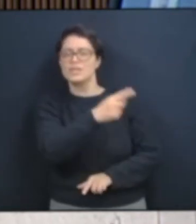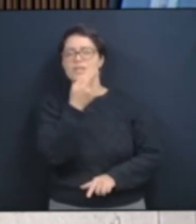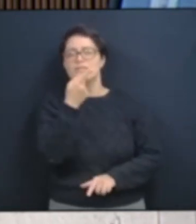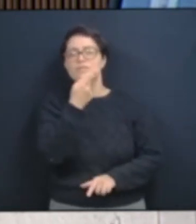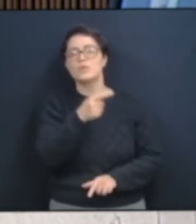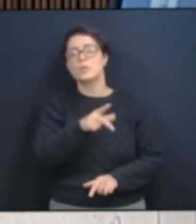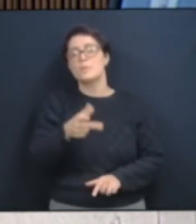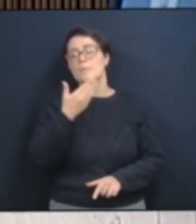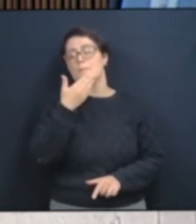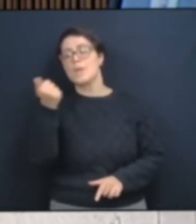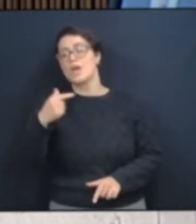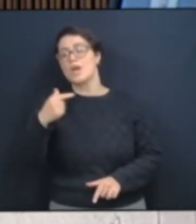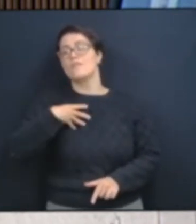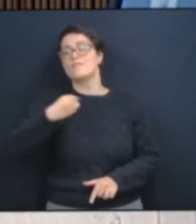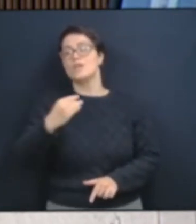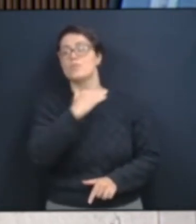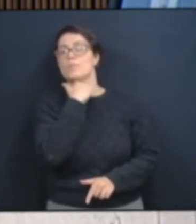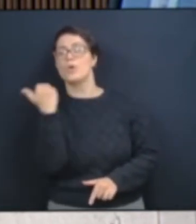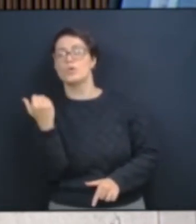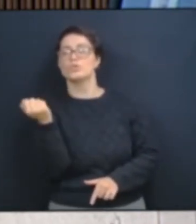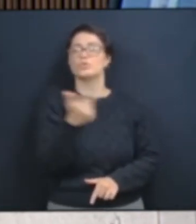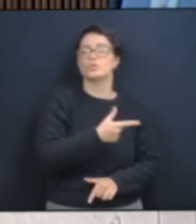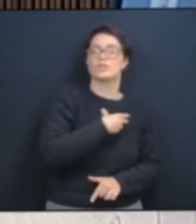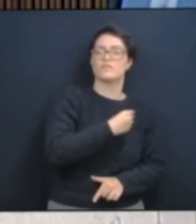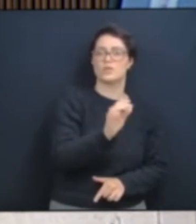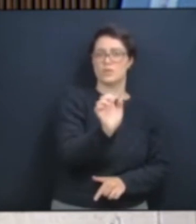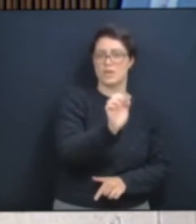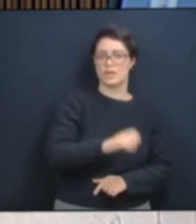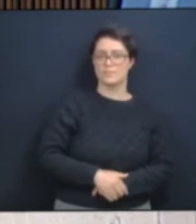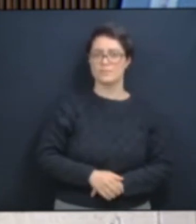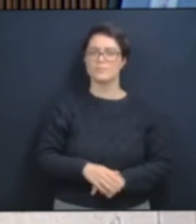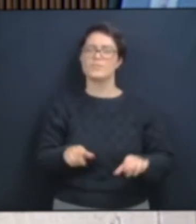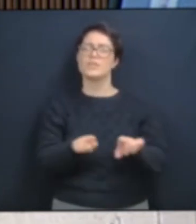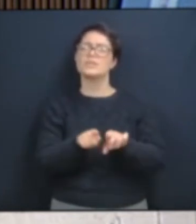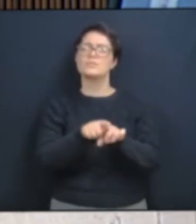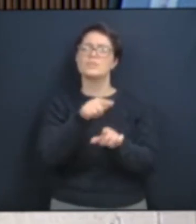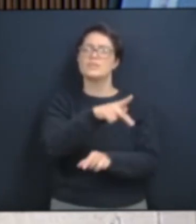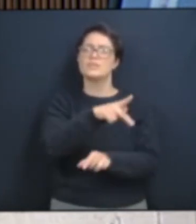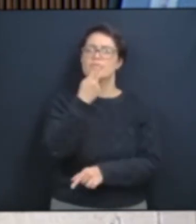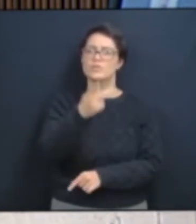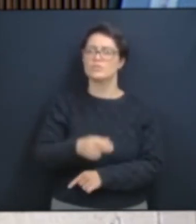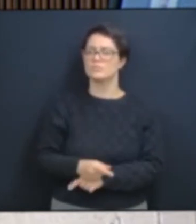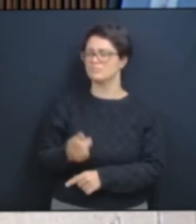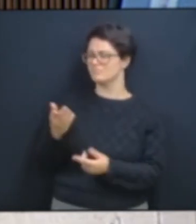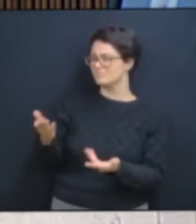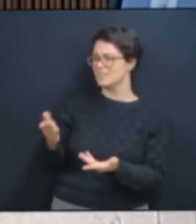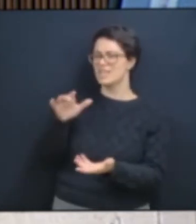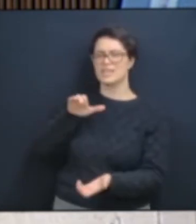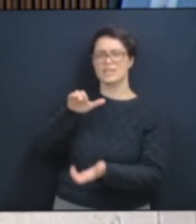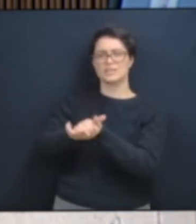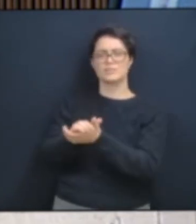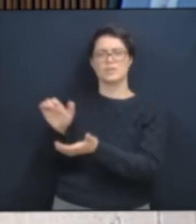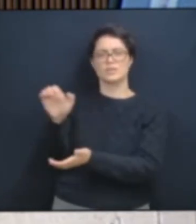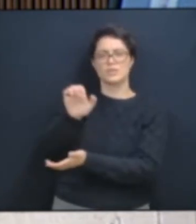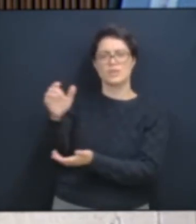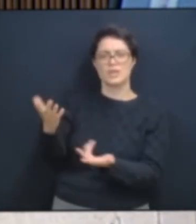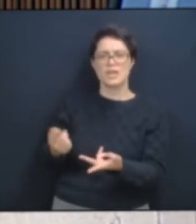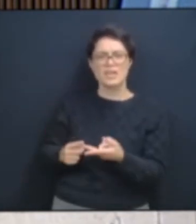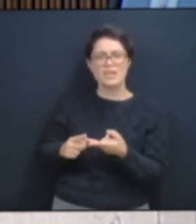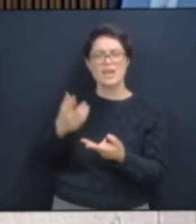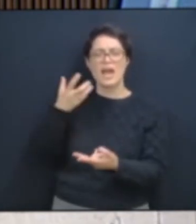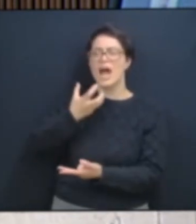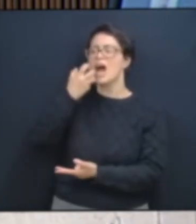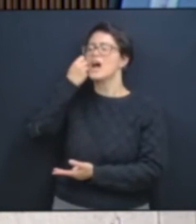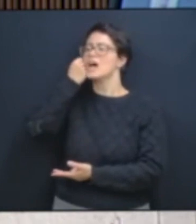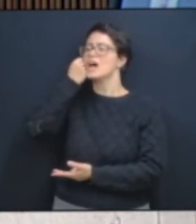para oferecer para essa sociedade? Casamento gay? Adoção de filhos? Dizer que seus jovens um dia forem ter um filho